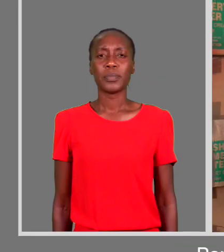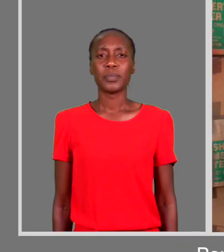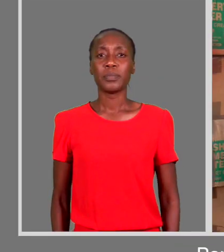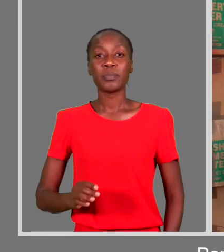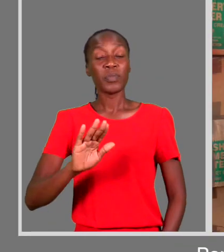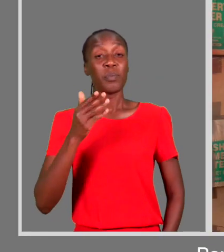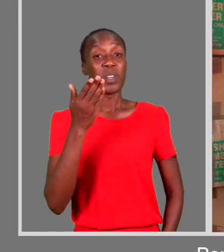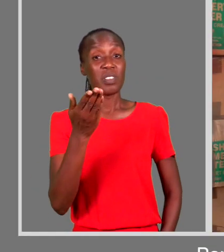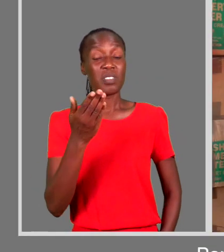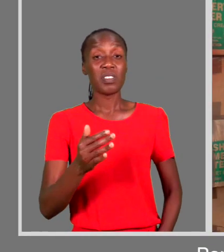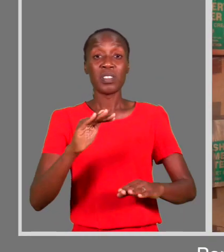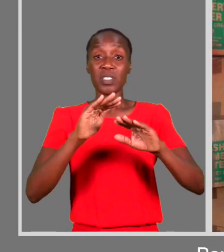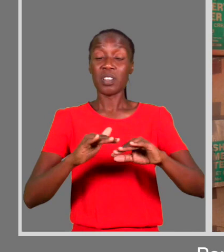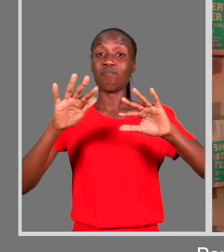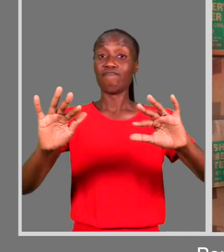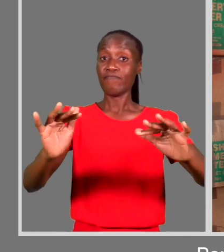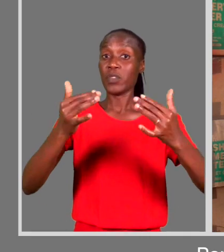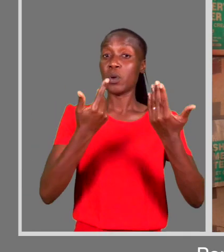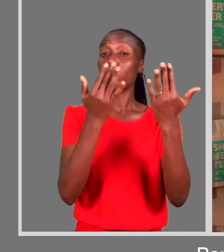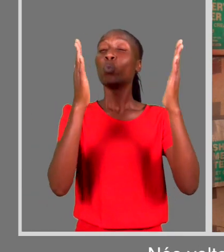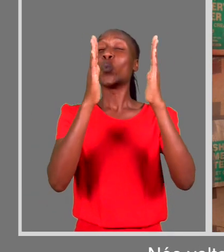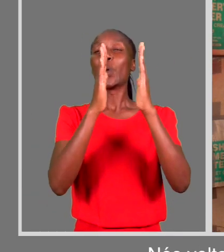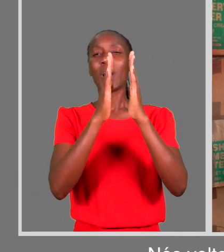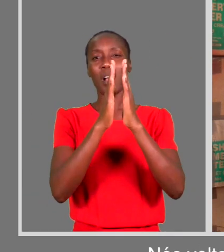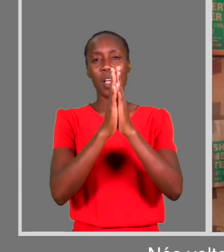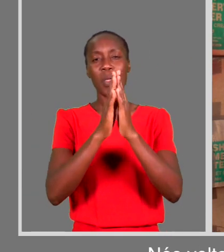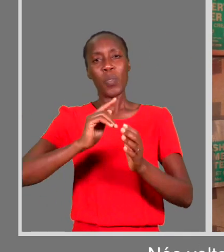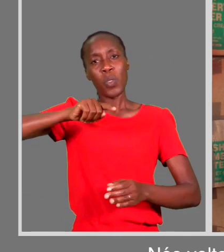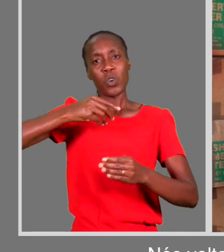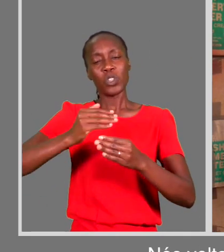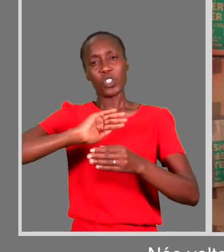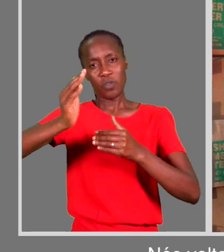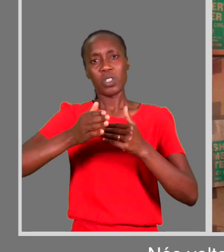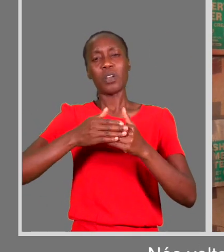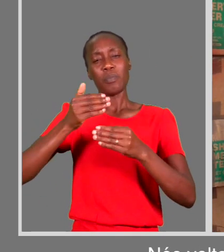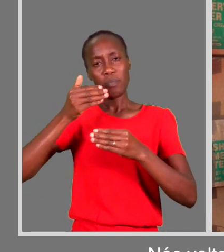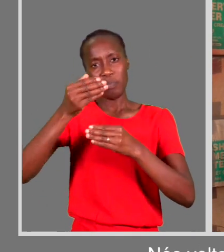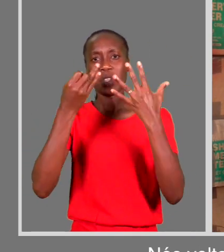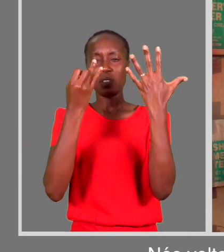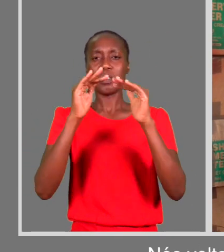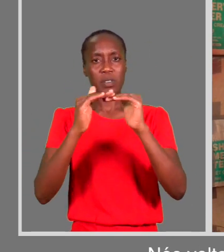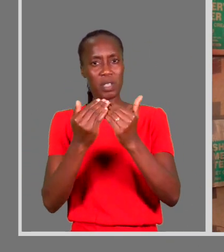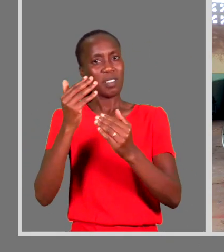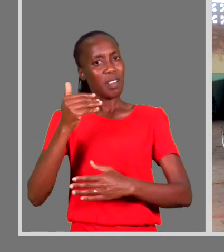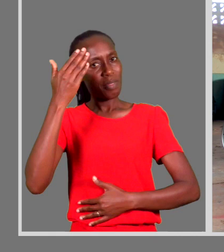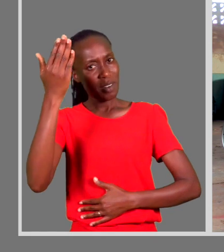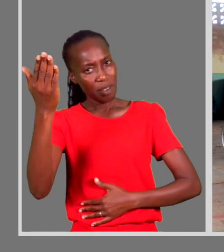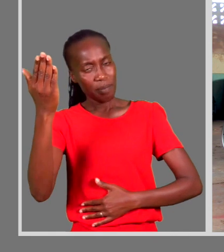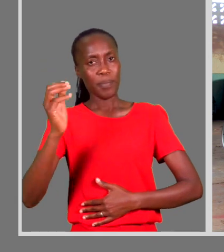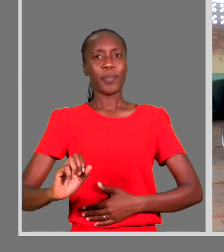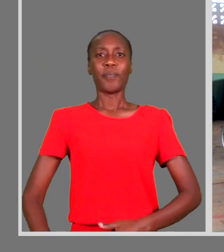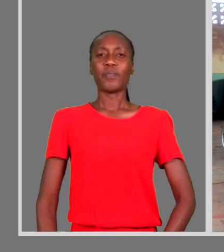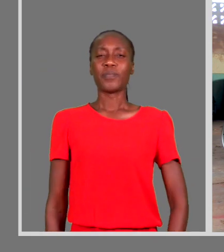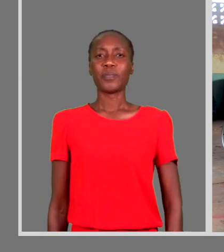Para si que esteve em nossa companhia, nosso muito obrigado. Nós voltamos daqui há sete dias e até lá. Amém.